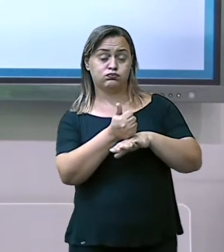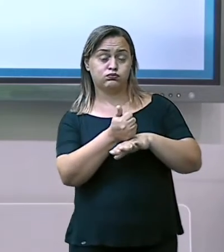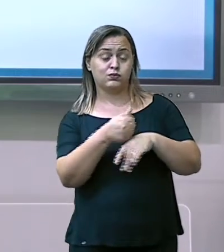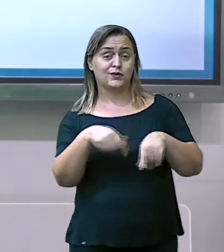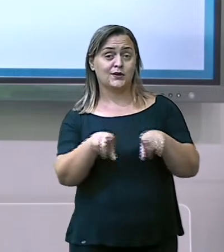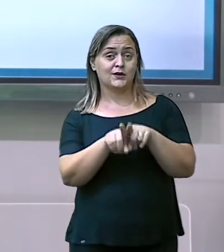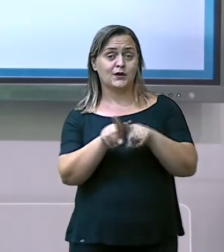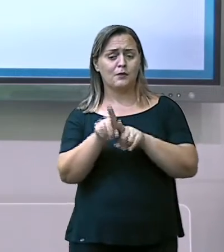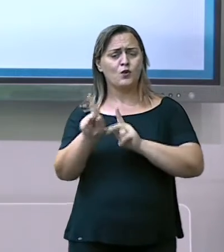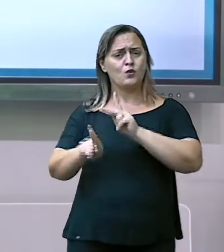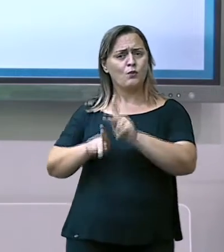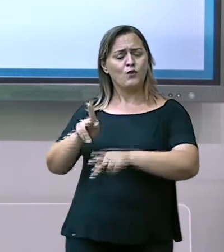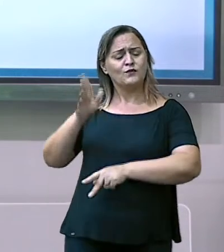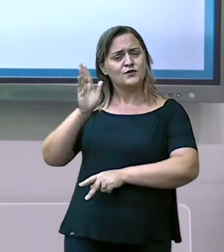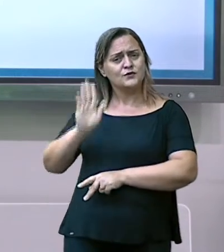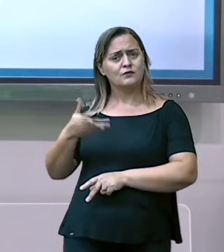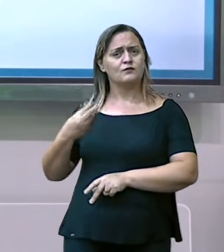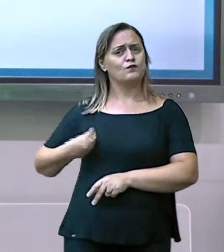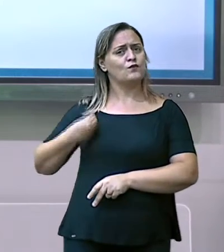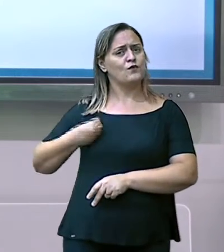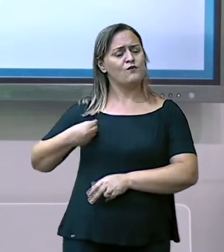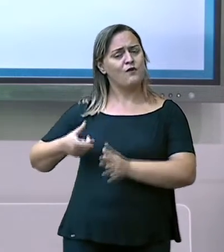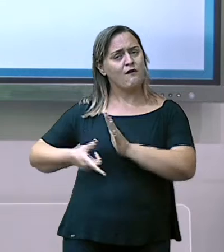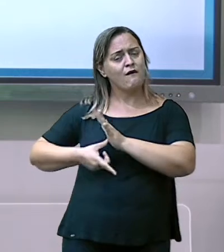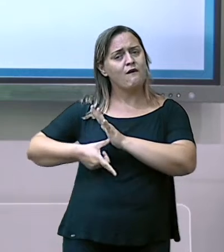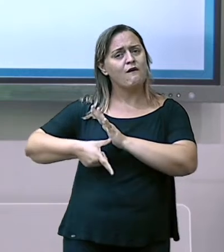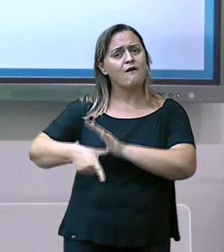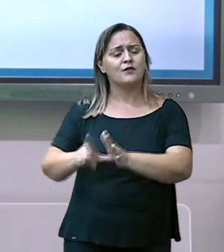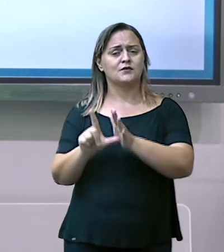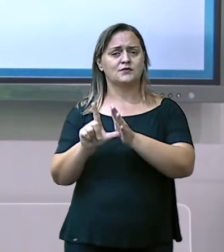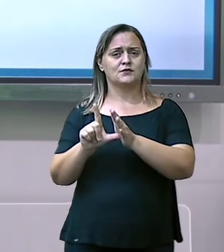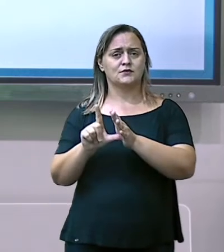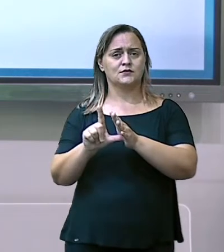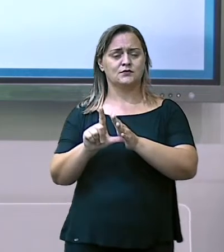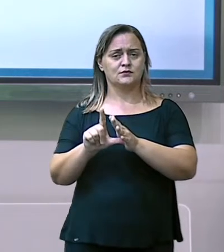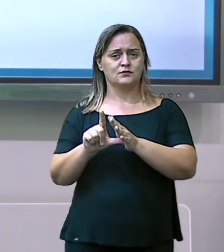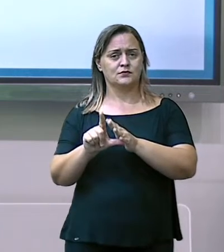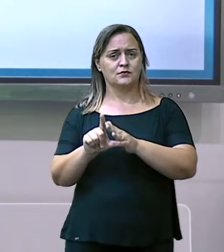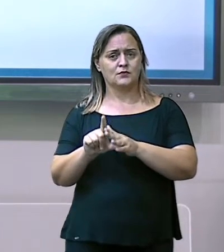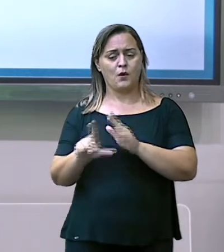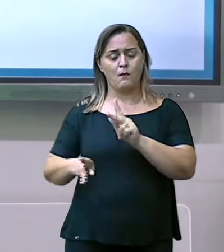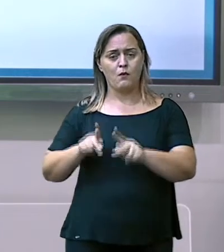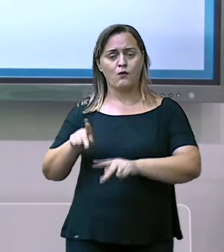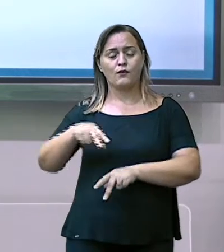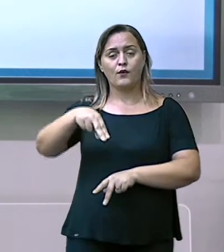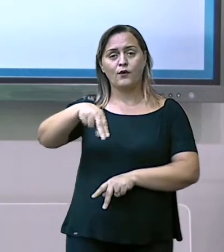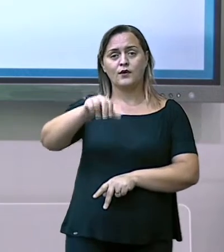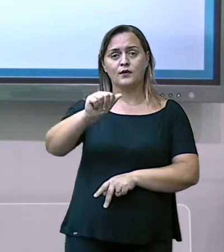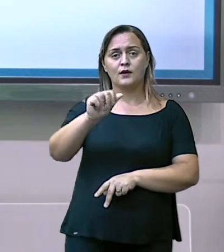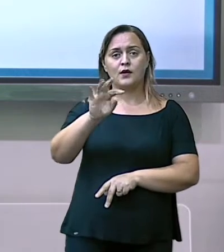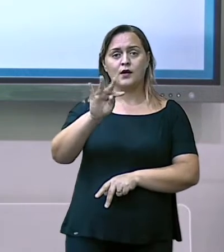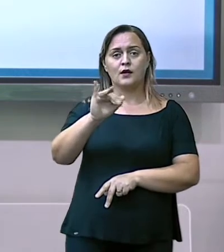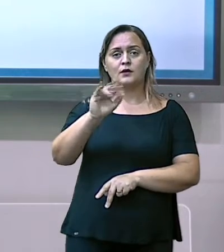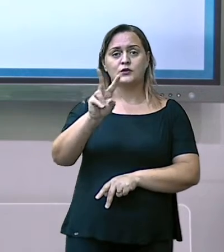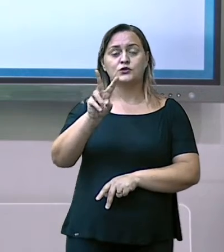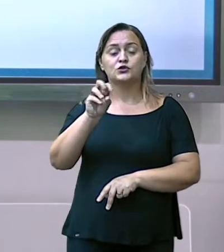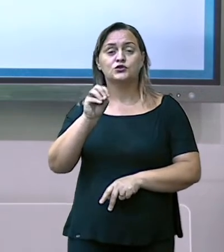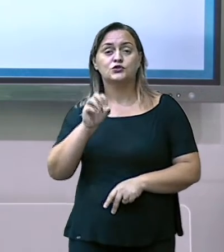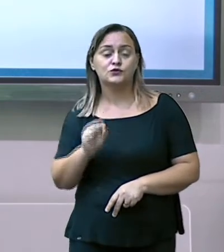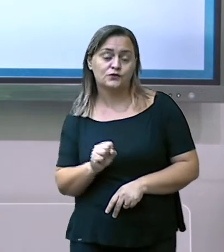colonização e não falar dos povos nativos é complicado, que é um choque de